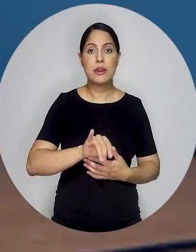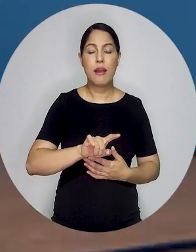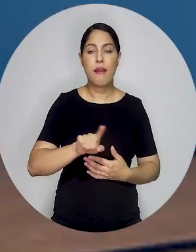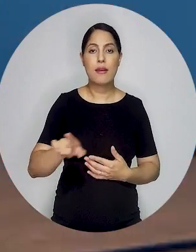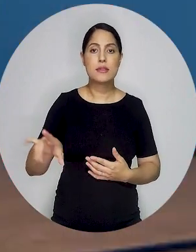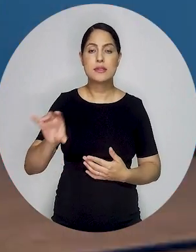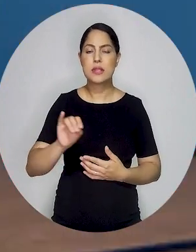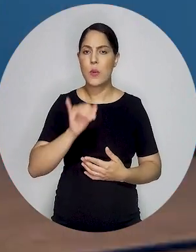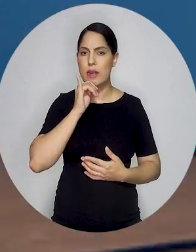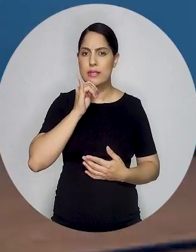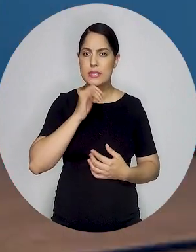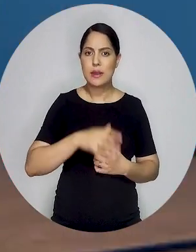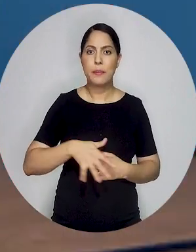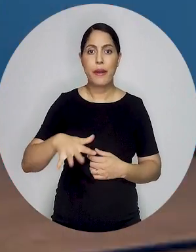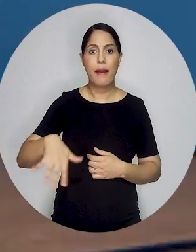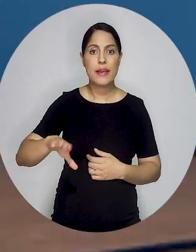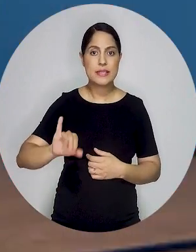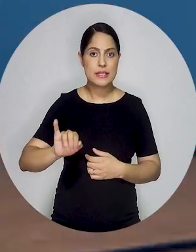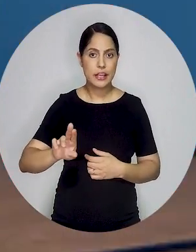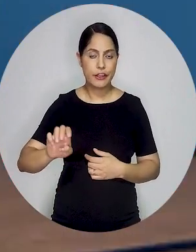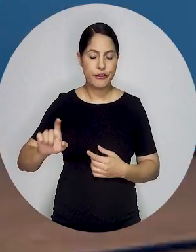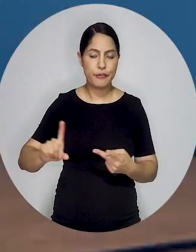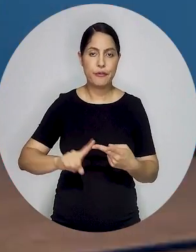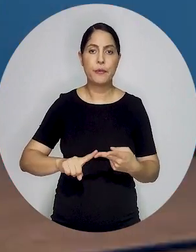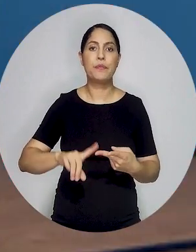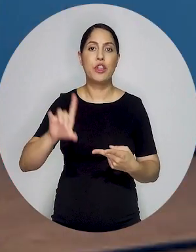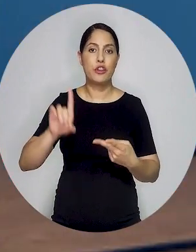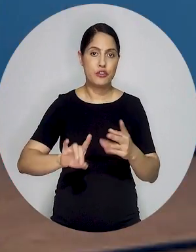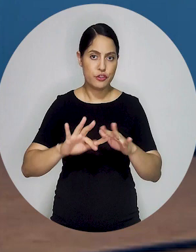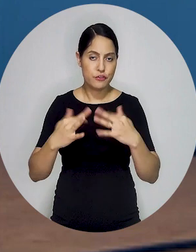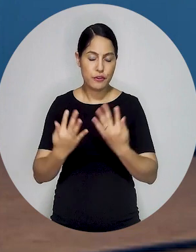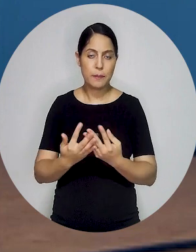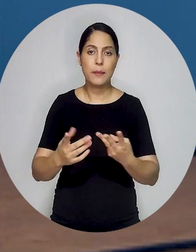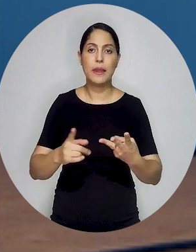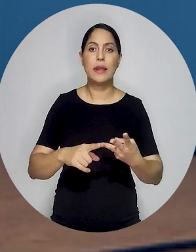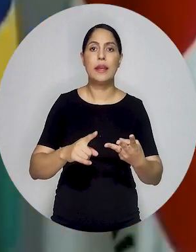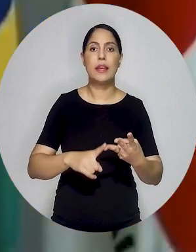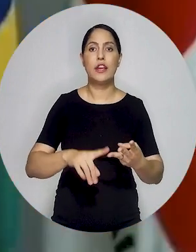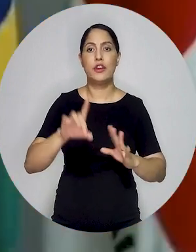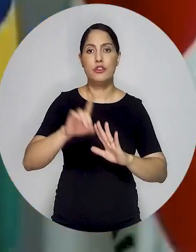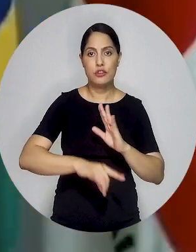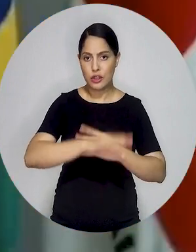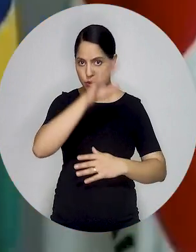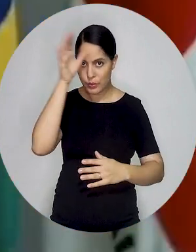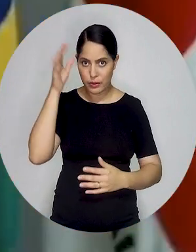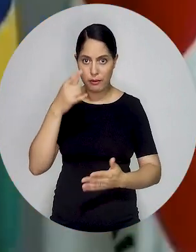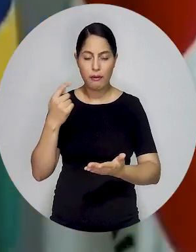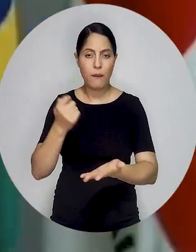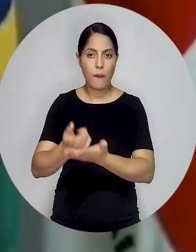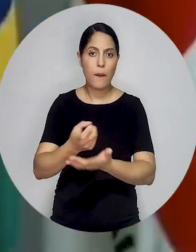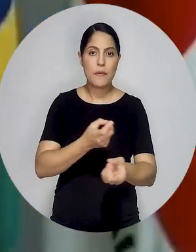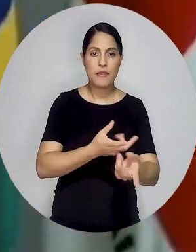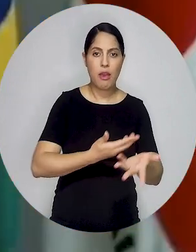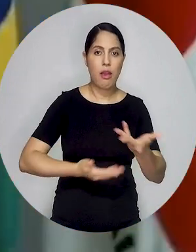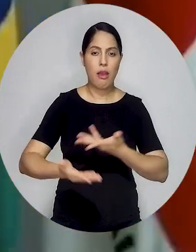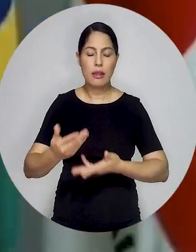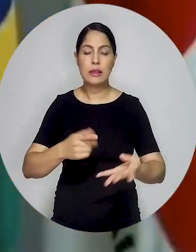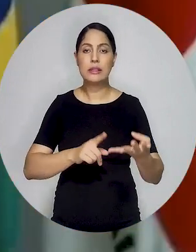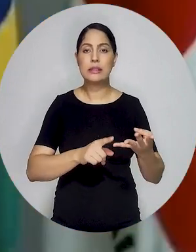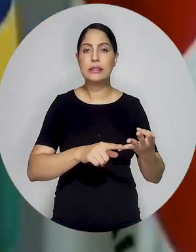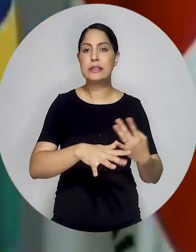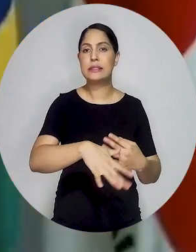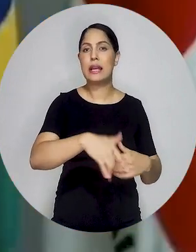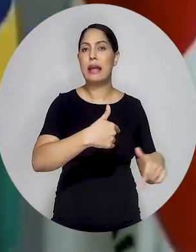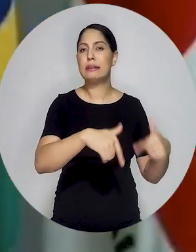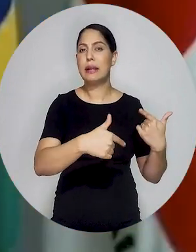processos da área de direito de família, processos do direito do consumidor, ações trabalhistas, também o Poder